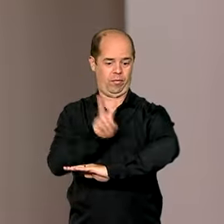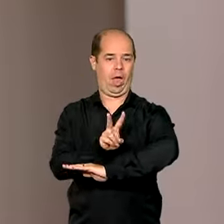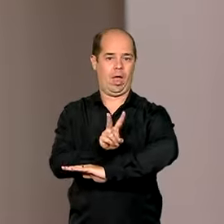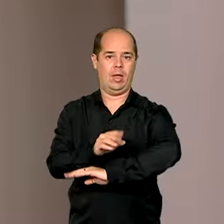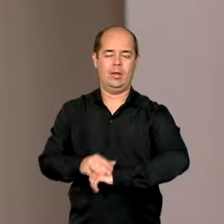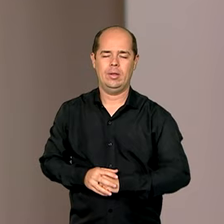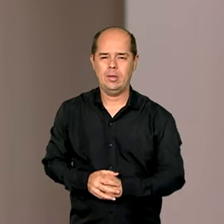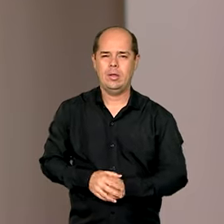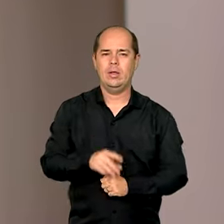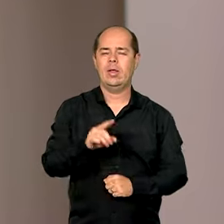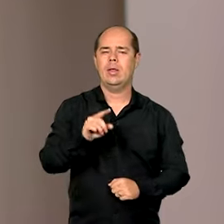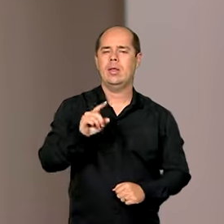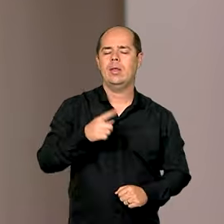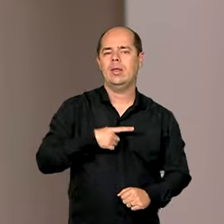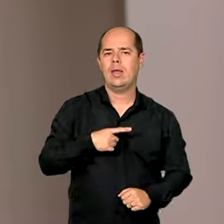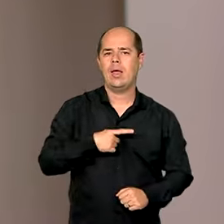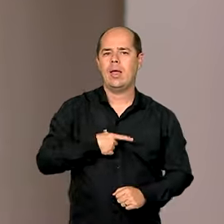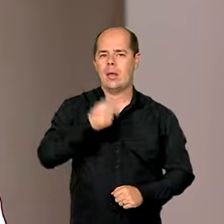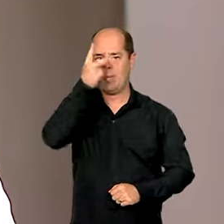de 982 milhões de reais.